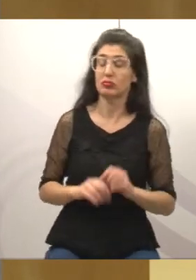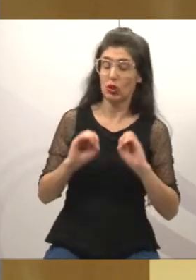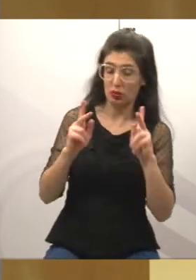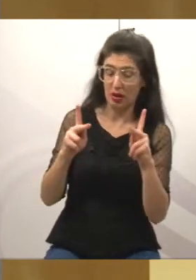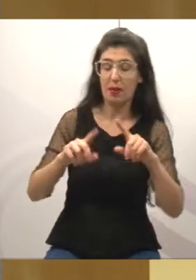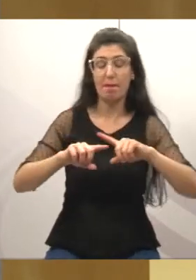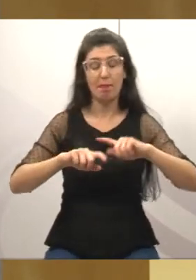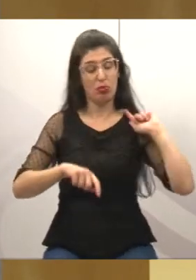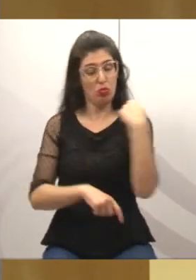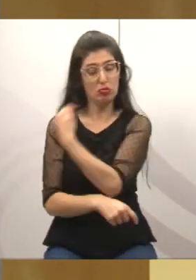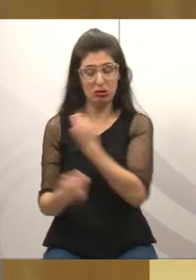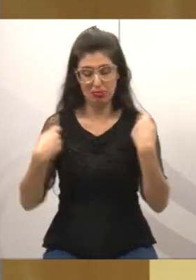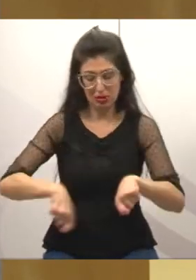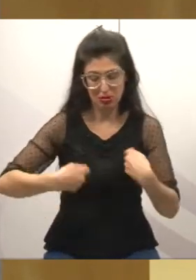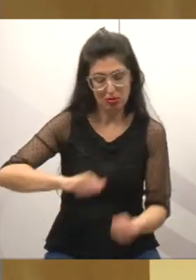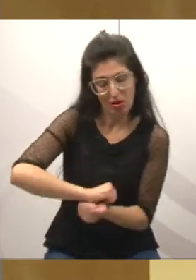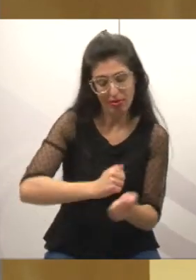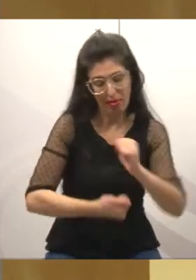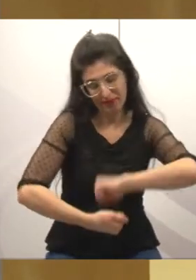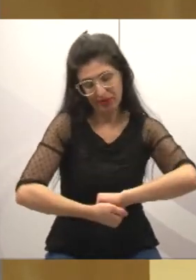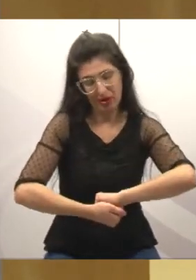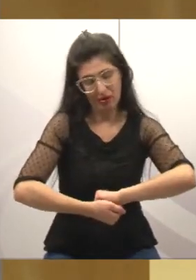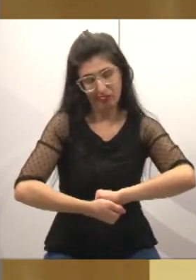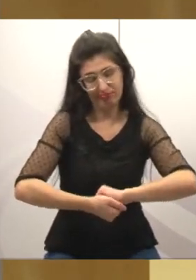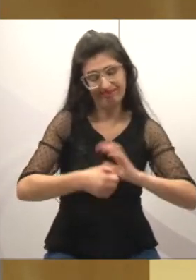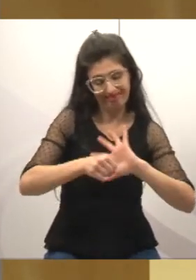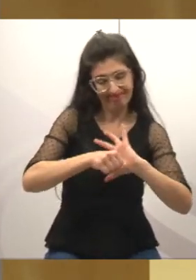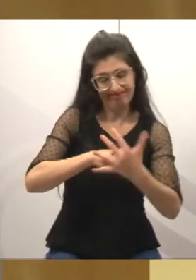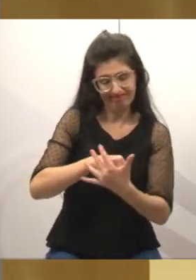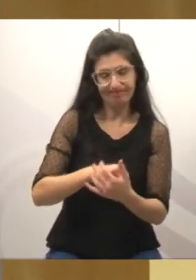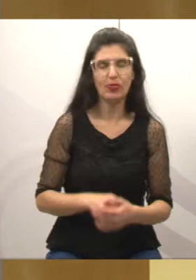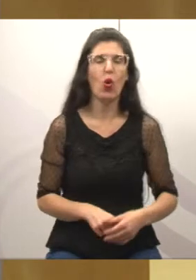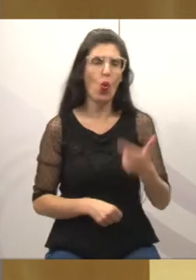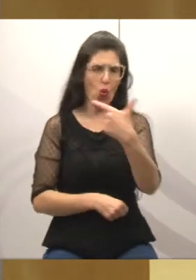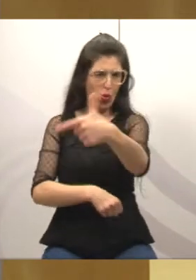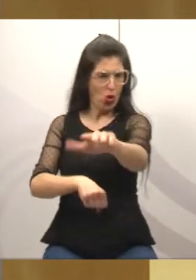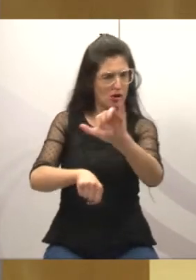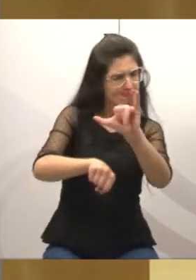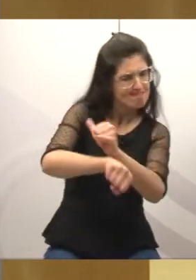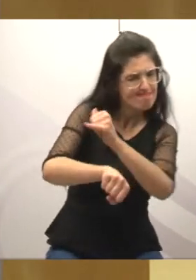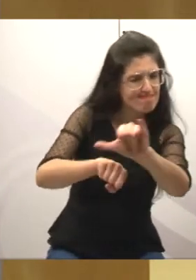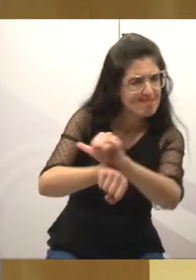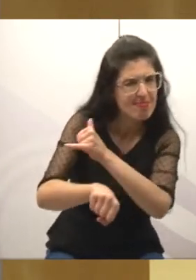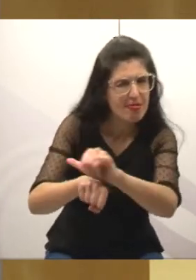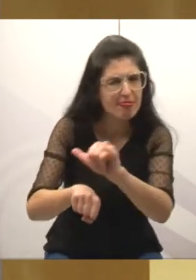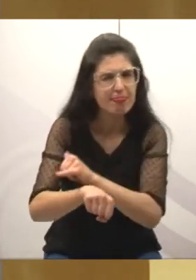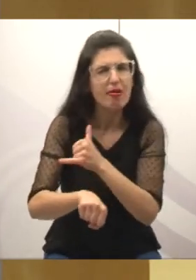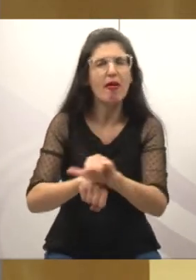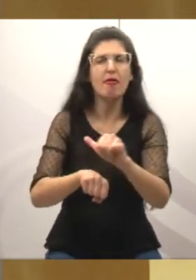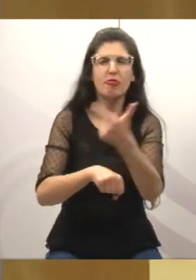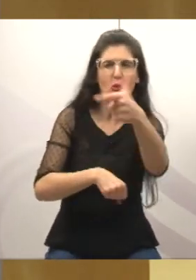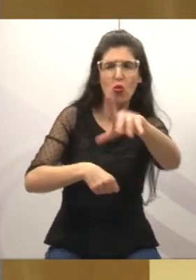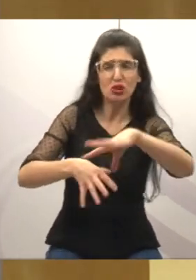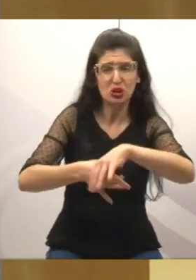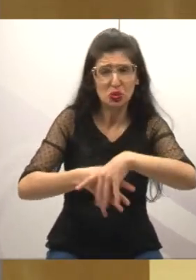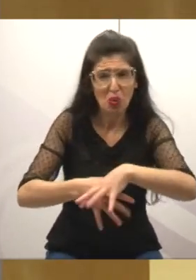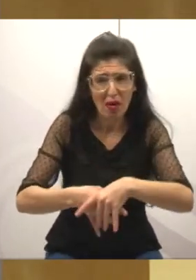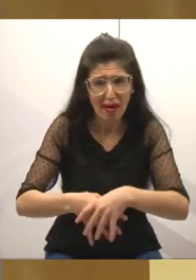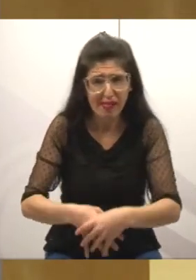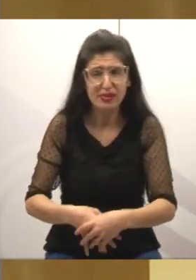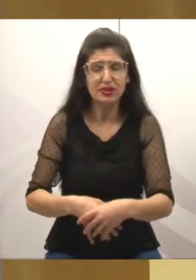realidade. E outras ações, outros serviços na área da saúde não podem